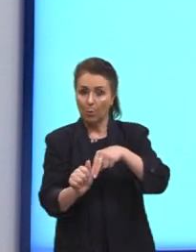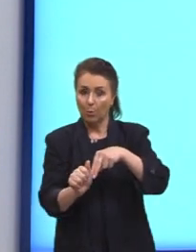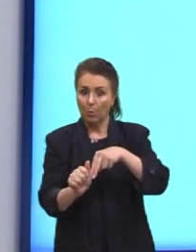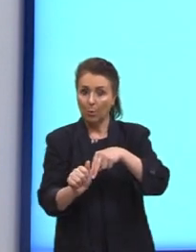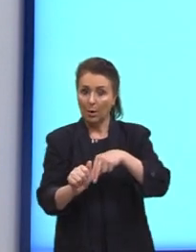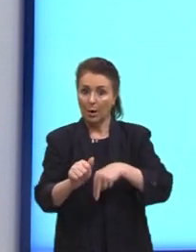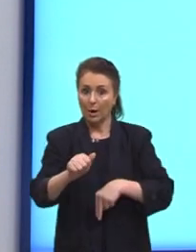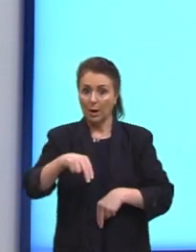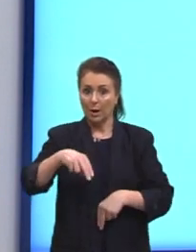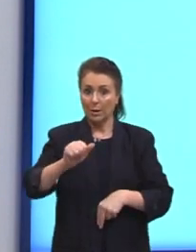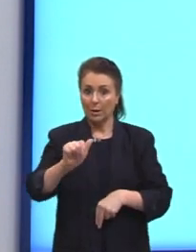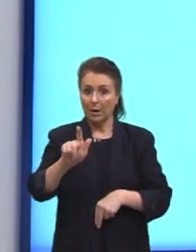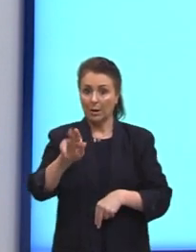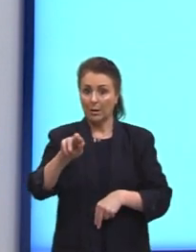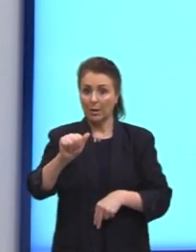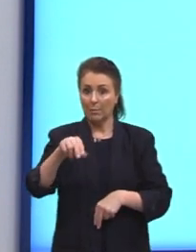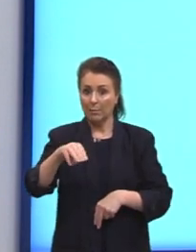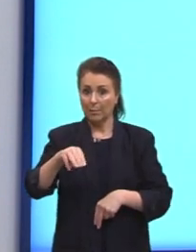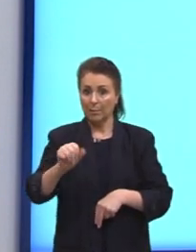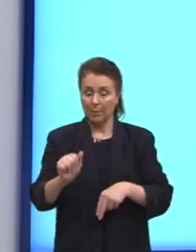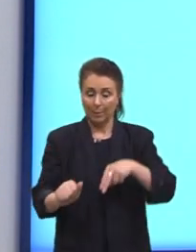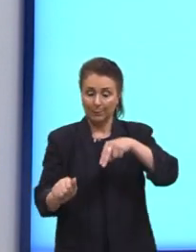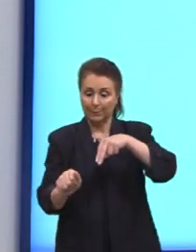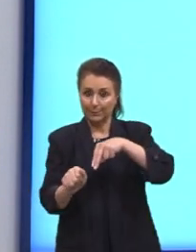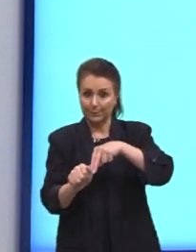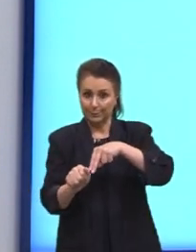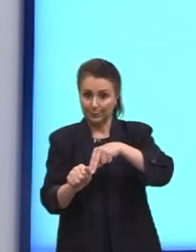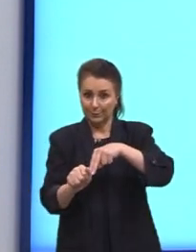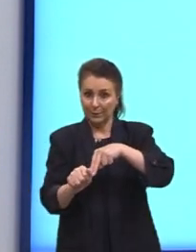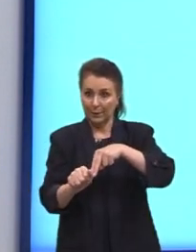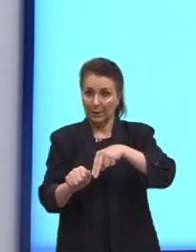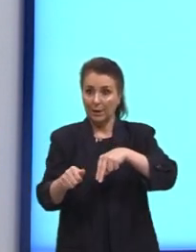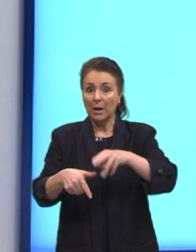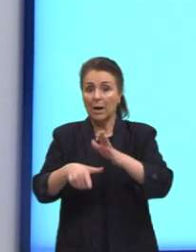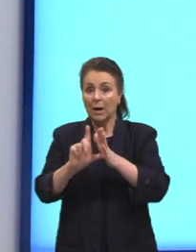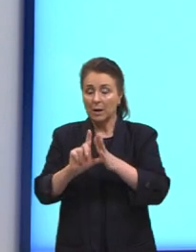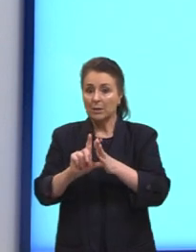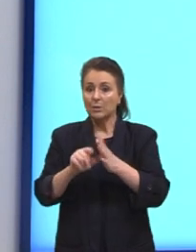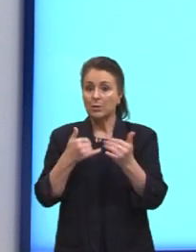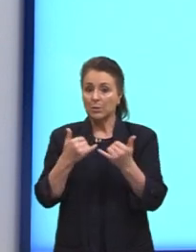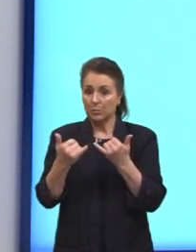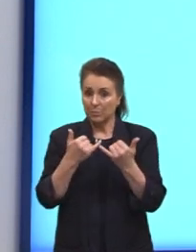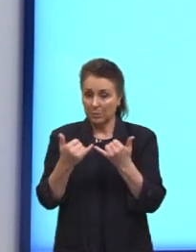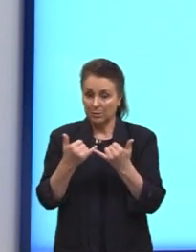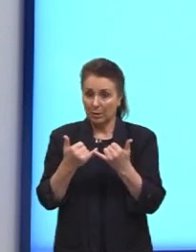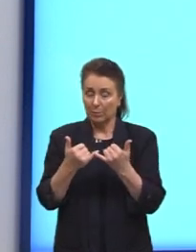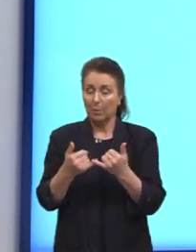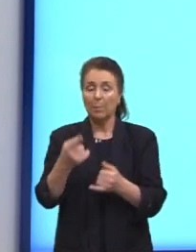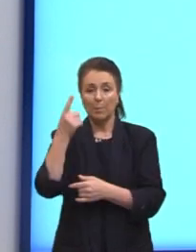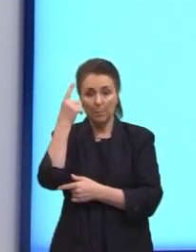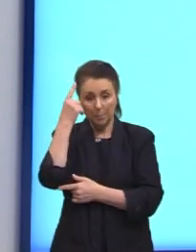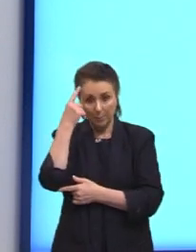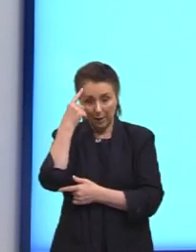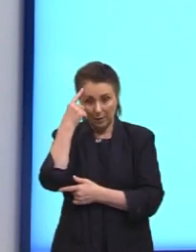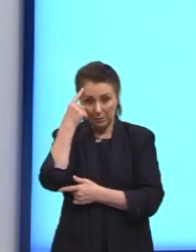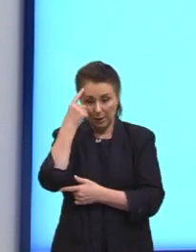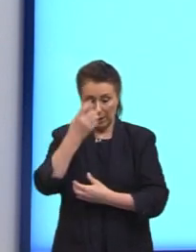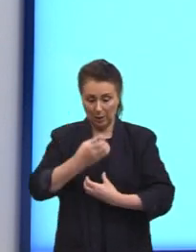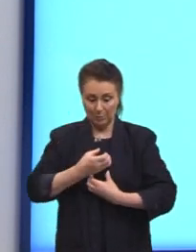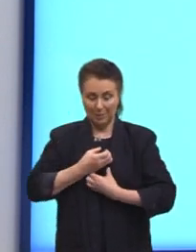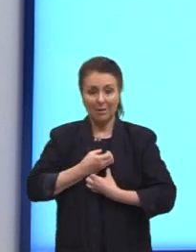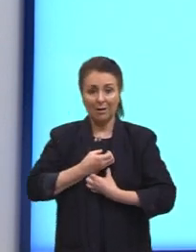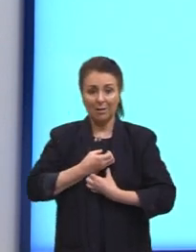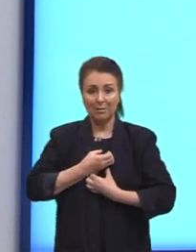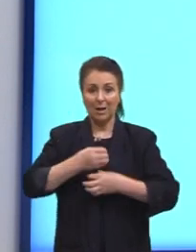gente falar nos anagramas. Mas antes de entrar no exemplo, eu quero que a gente pense o seguinte. A situação das medalhas olímpicas.